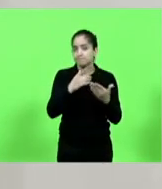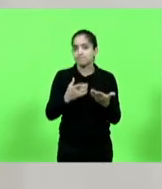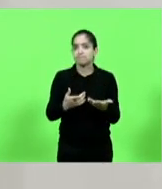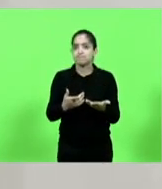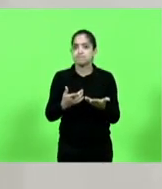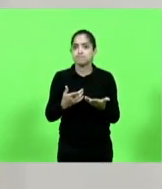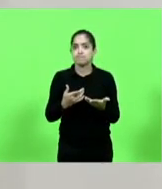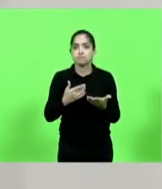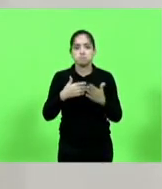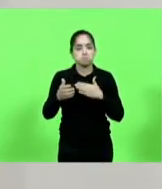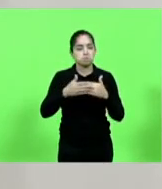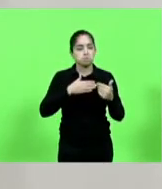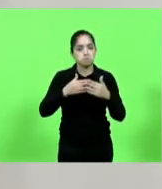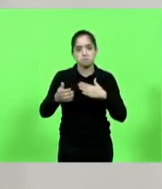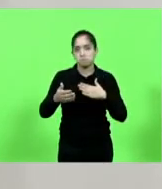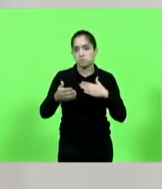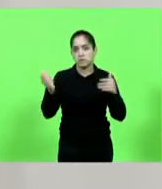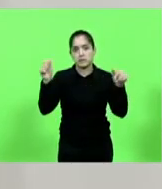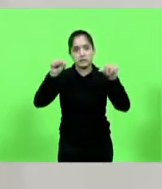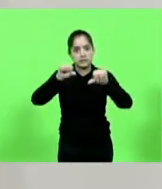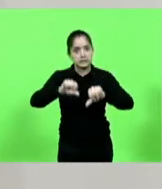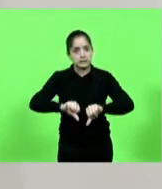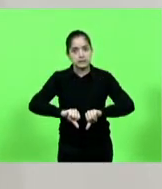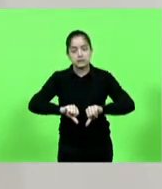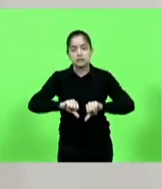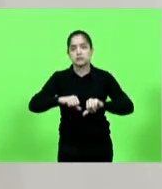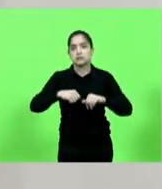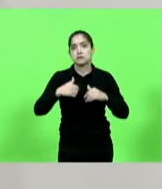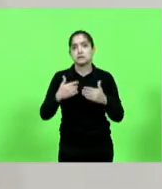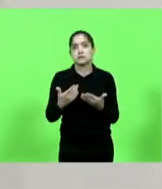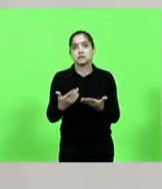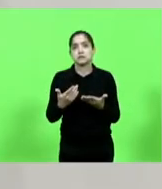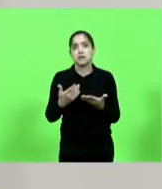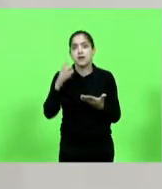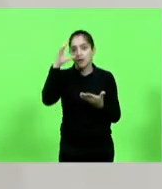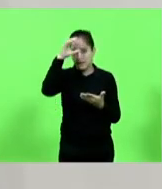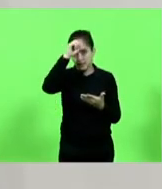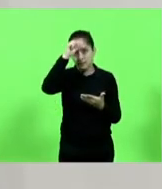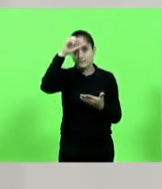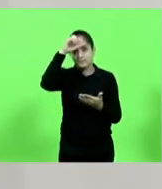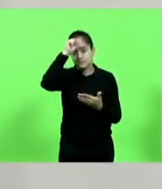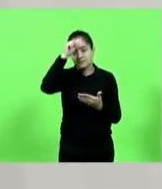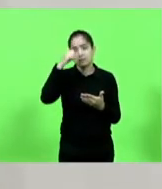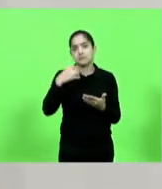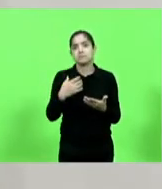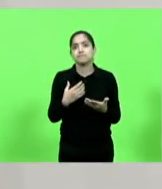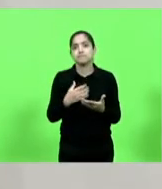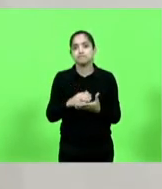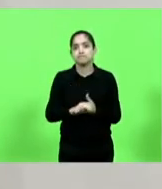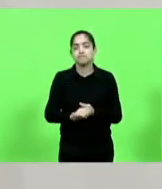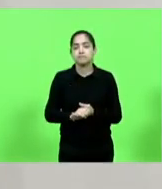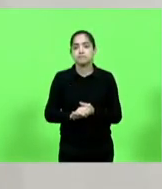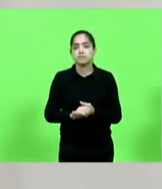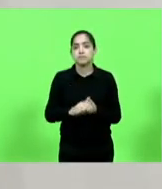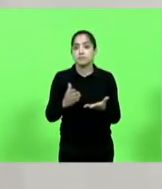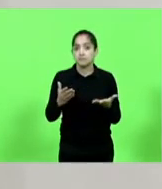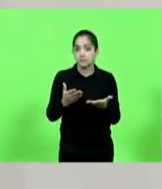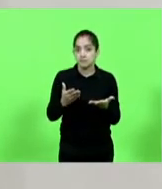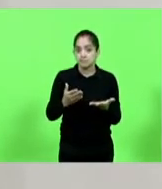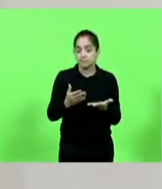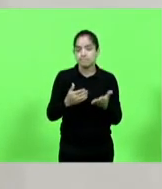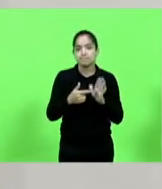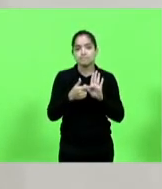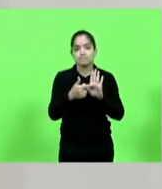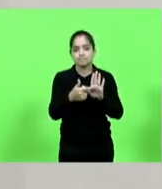toda e qualquer crise, deputado Alpo, ela ensina o empresário. E é nesse exemplo que eu quero